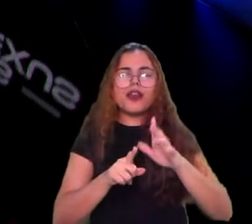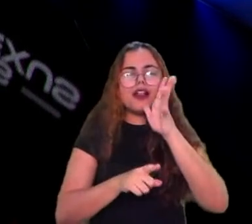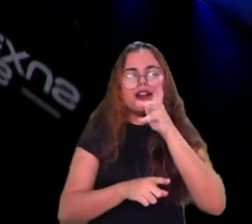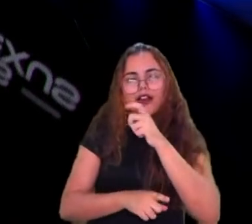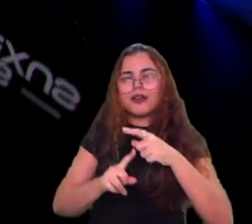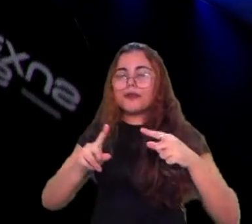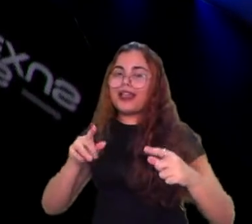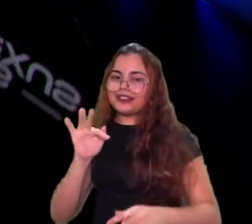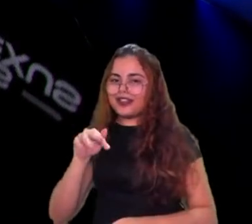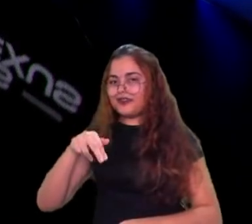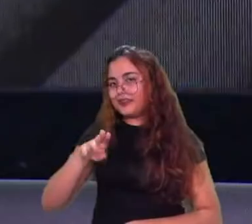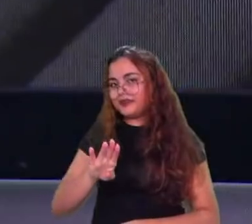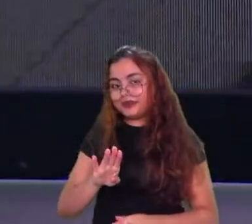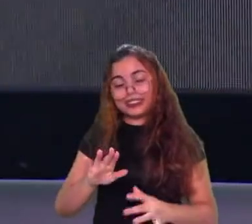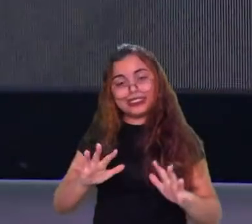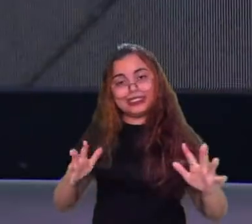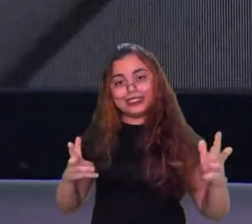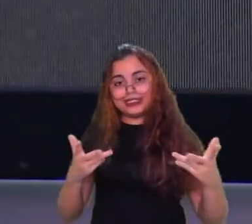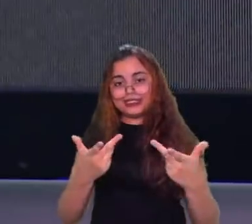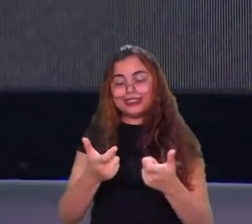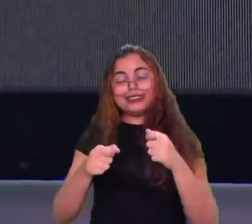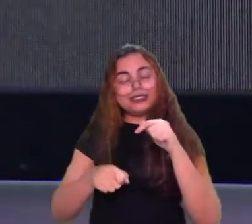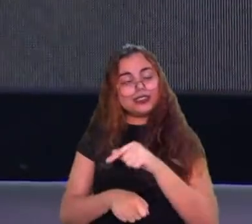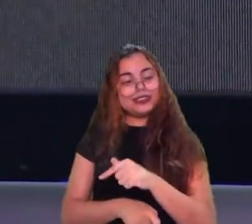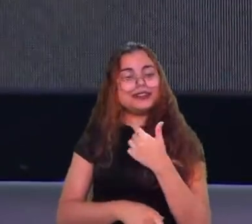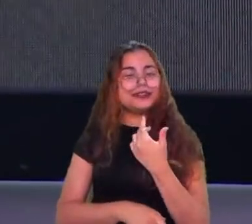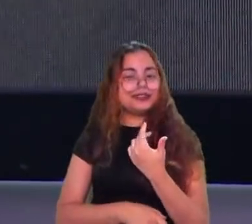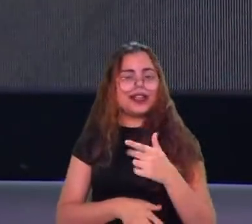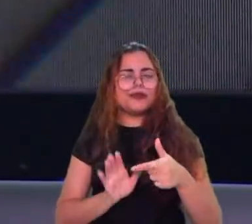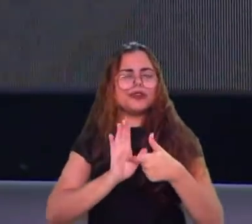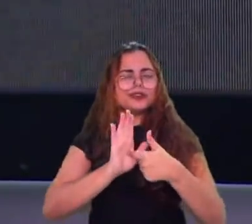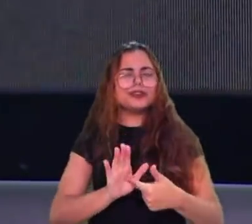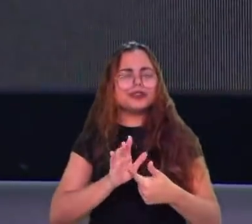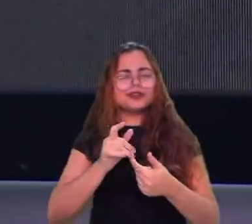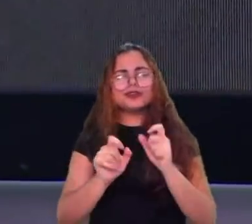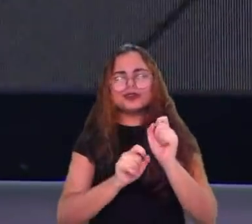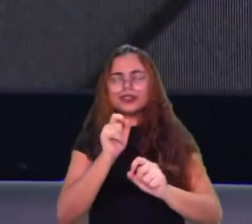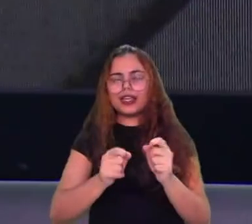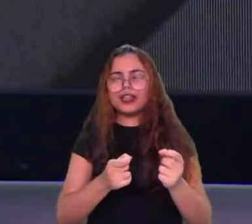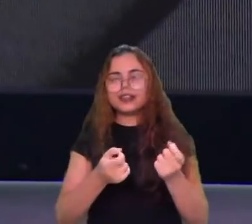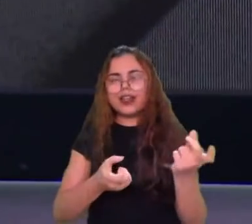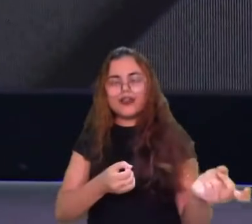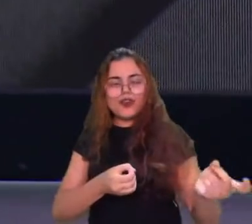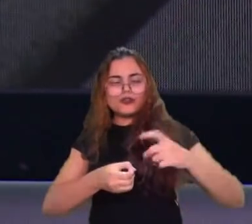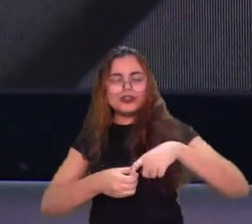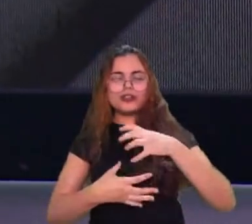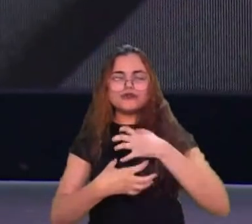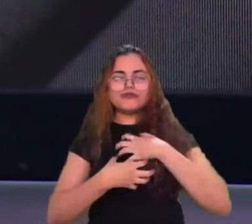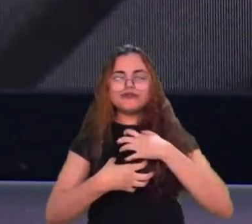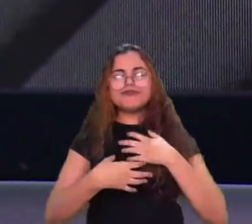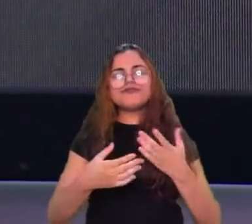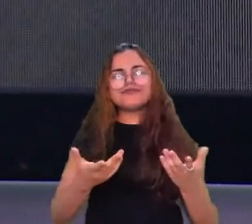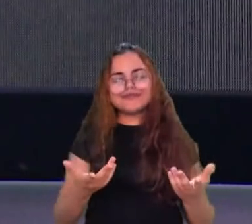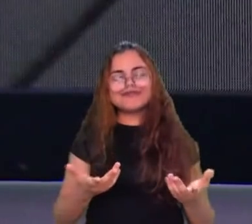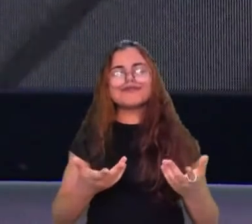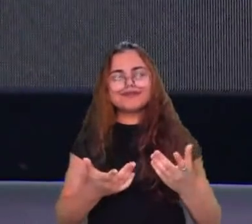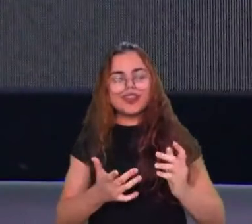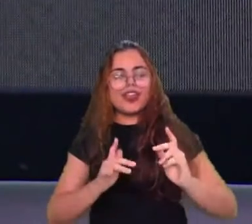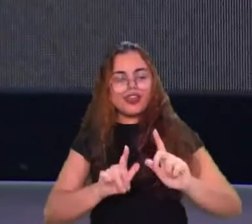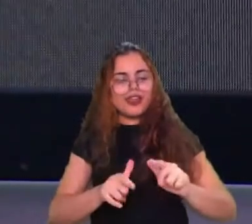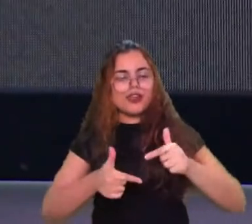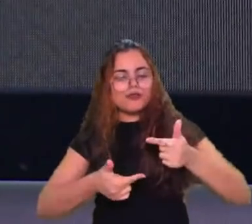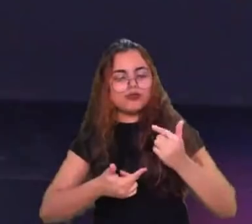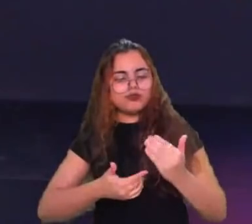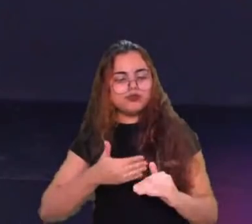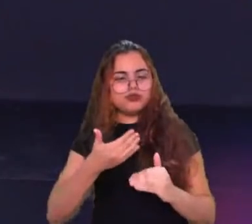inquestionável e assim tá demonstrando que ele tá como a gente falou voltando a forma e quando o cara tá no pico de performance meu amigo sai da frente dele